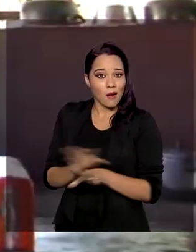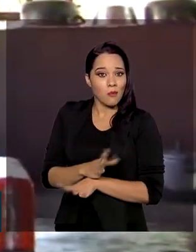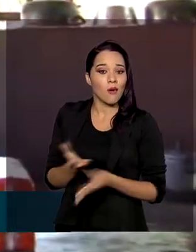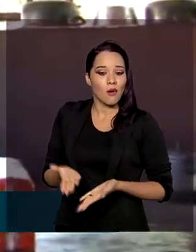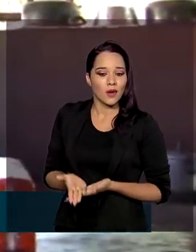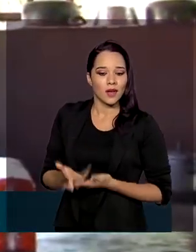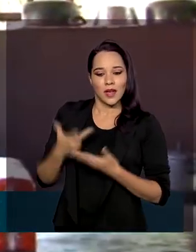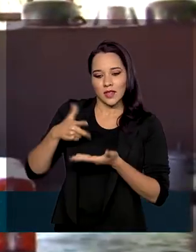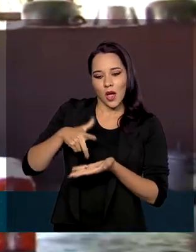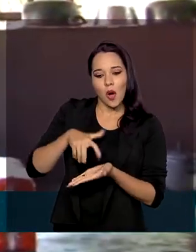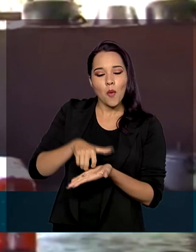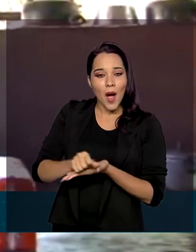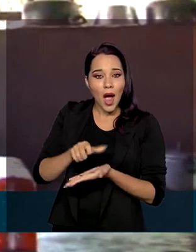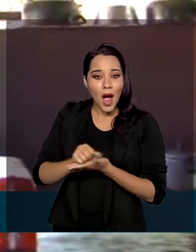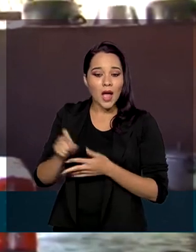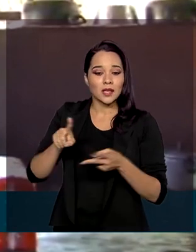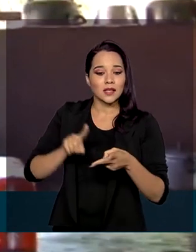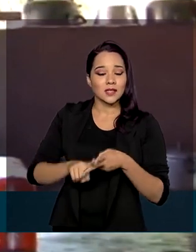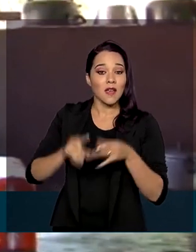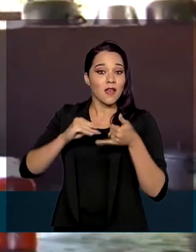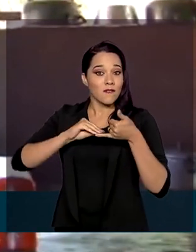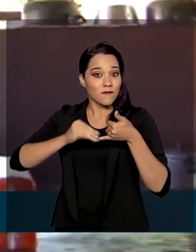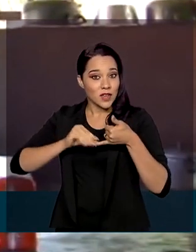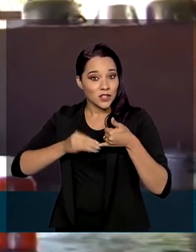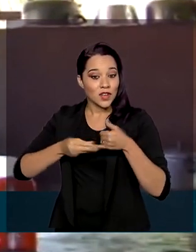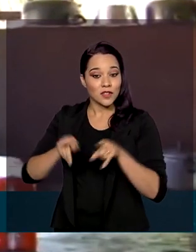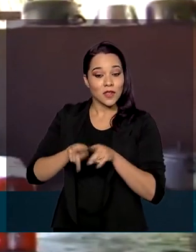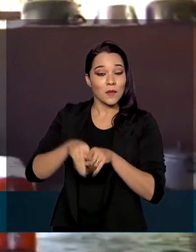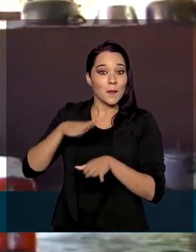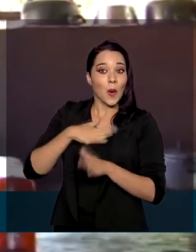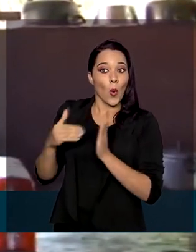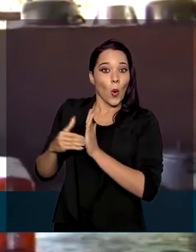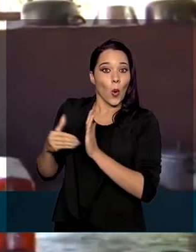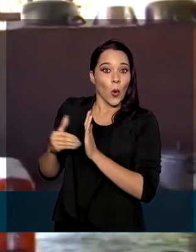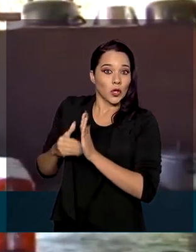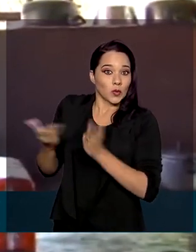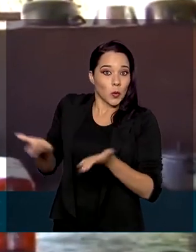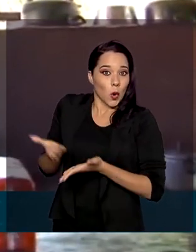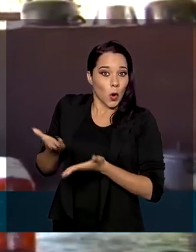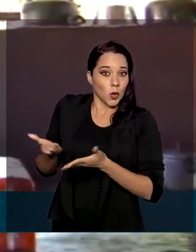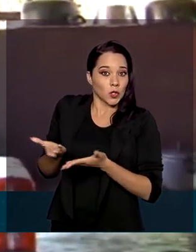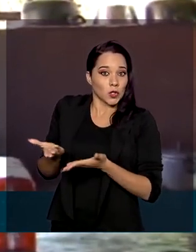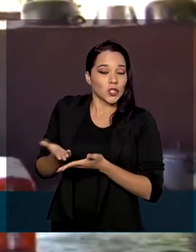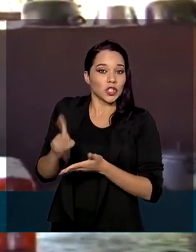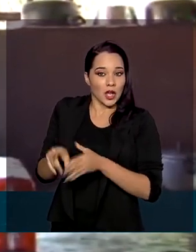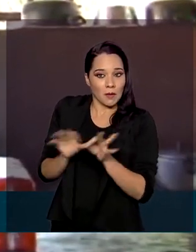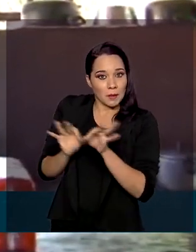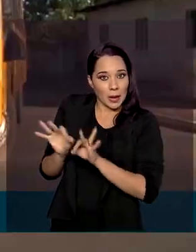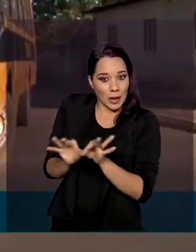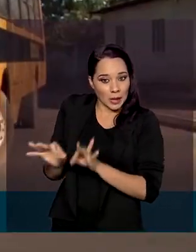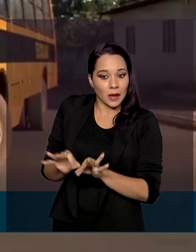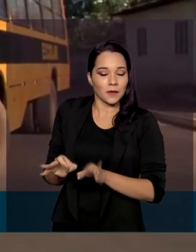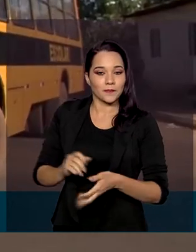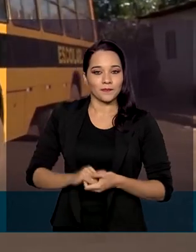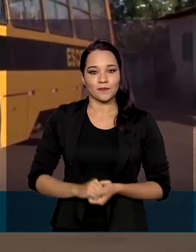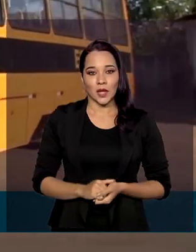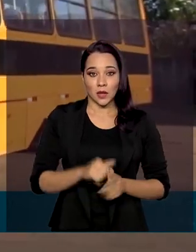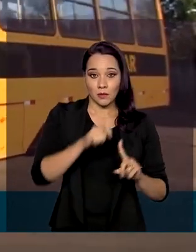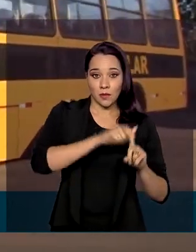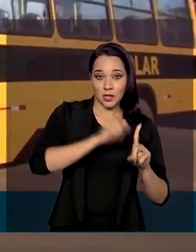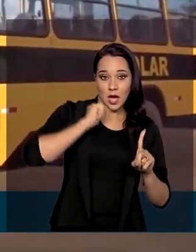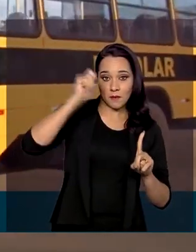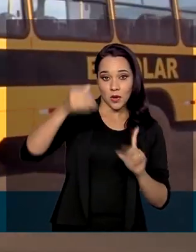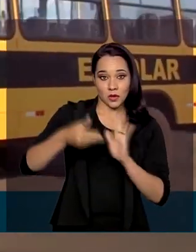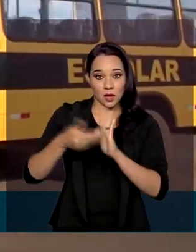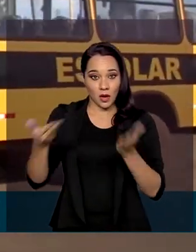né? A massa, o feijão também meu, o último eu coloquei hoje para cozinhar, já está cozinhado, né? De abril até